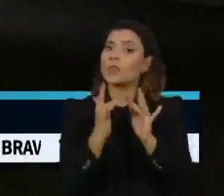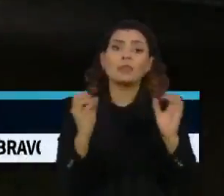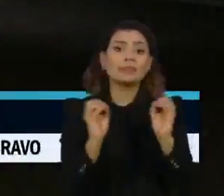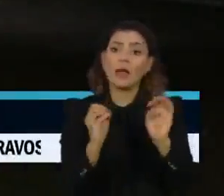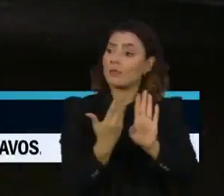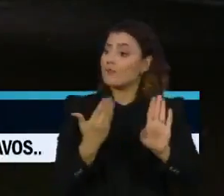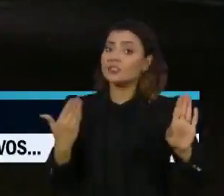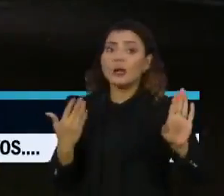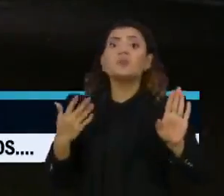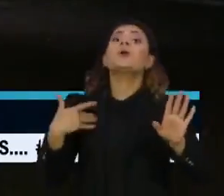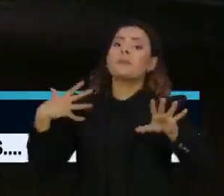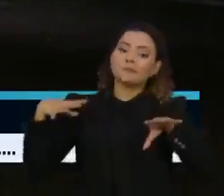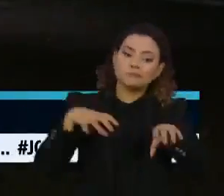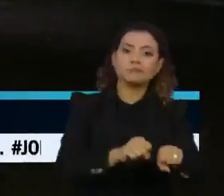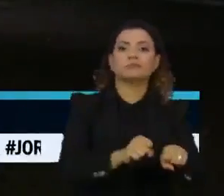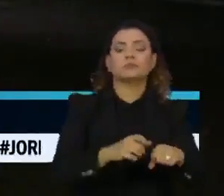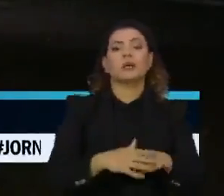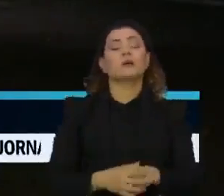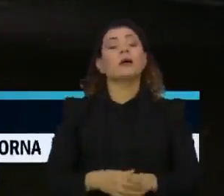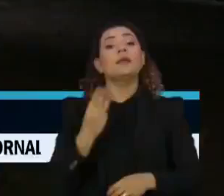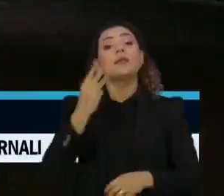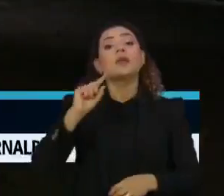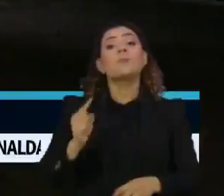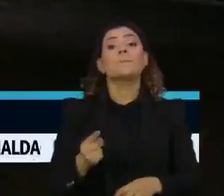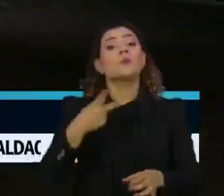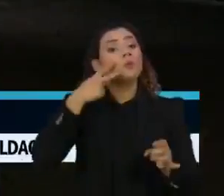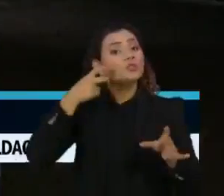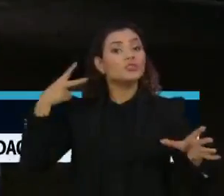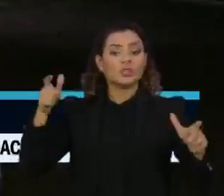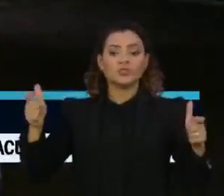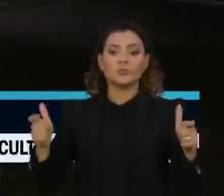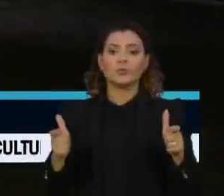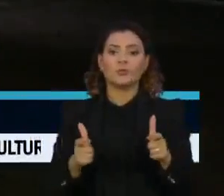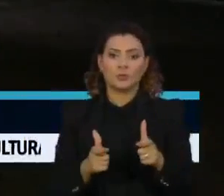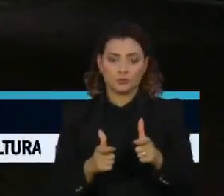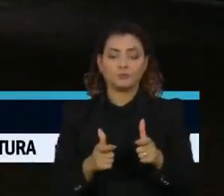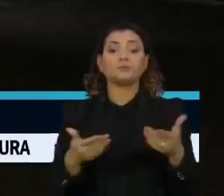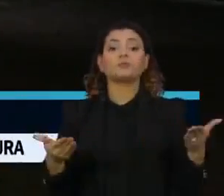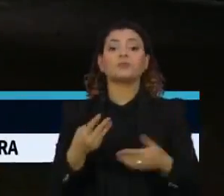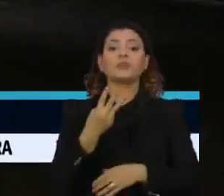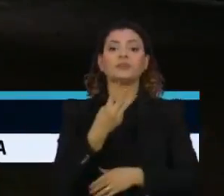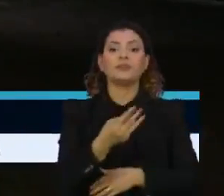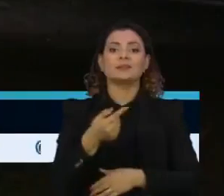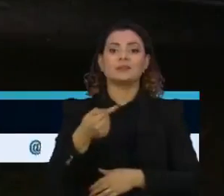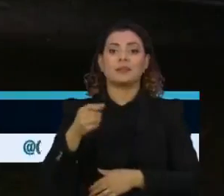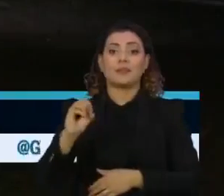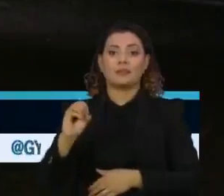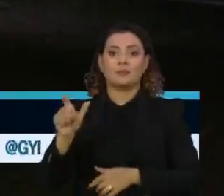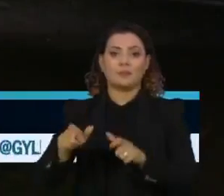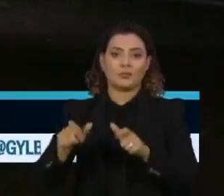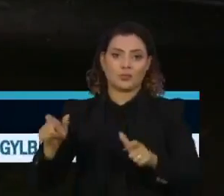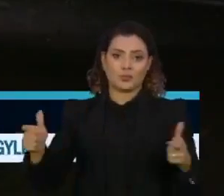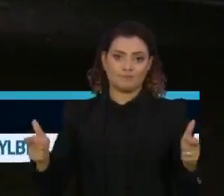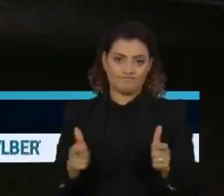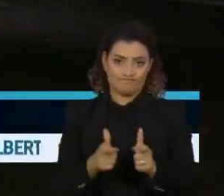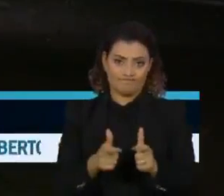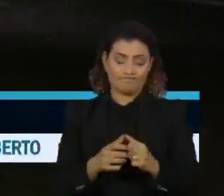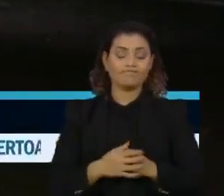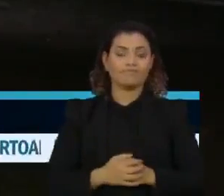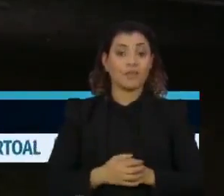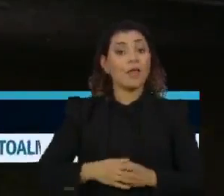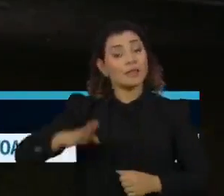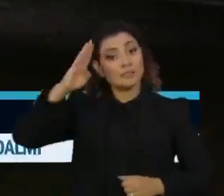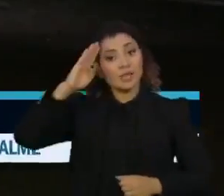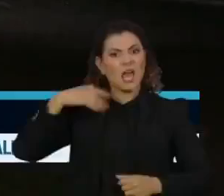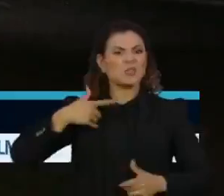apenas dois anos, a população de 3 mil indígenas foi reduzida a pouco mais de 370 indivíduos, ou exércitos ou